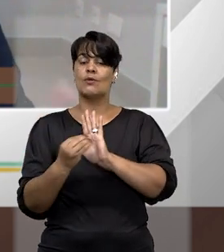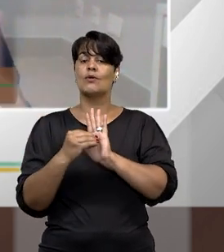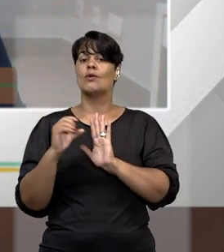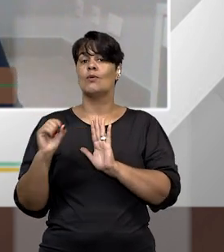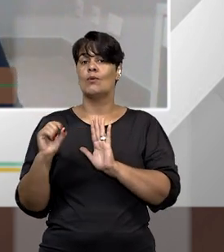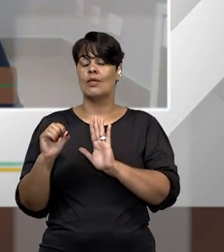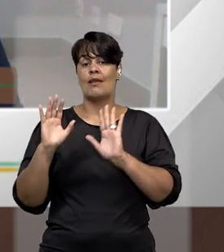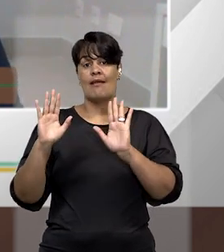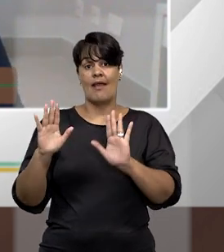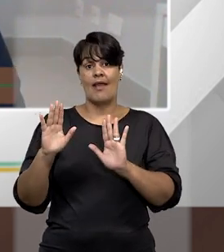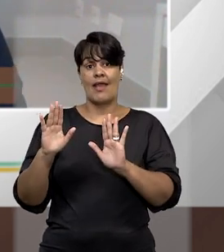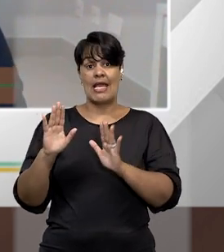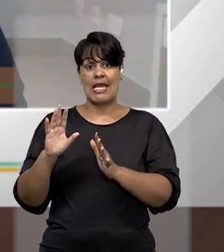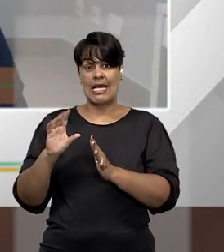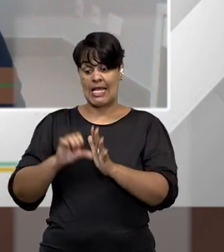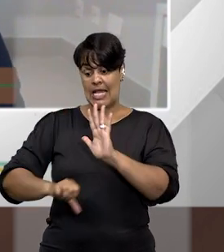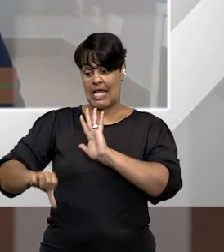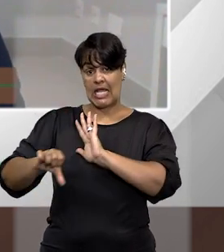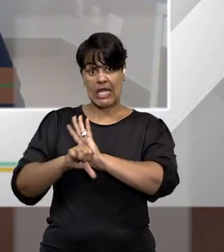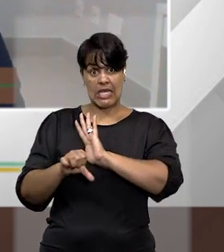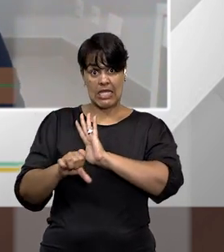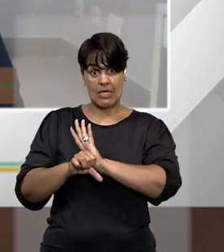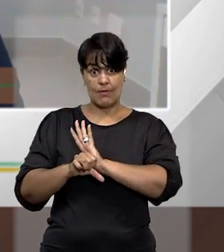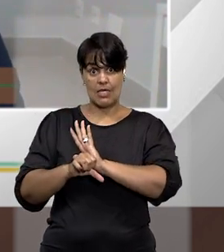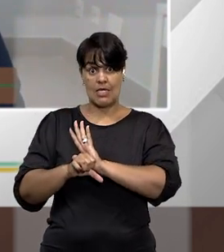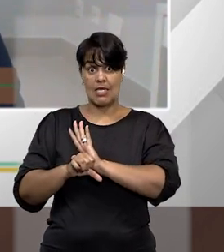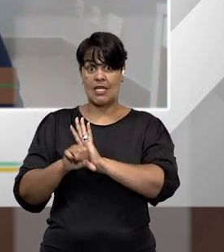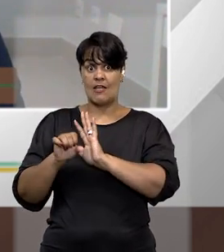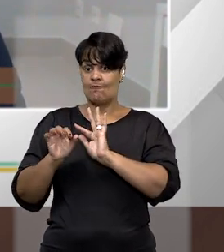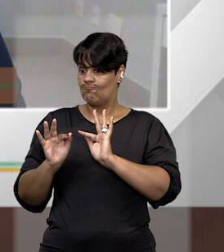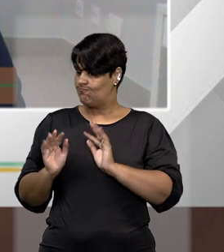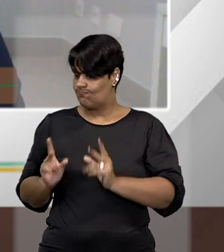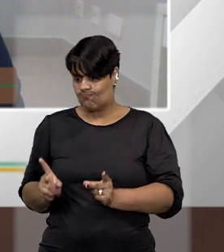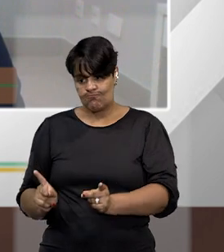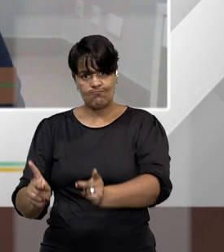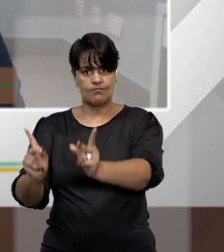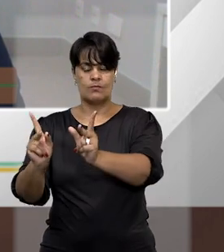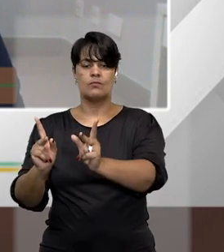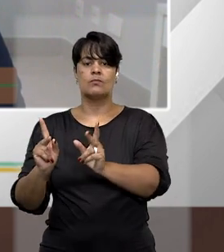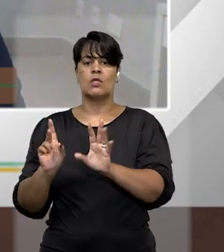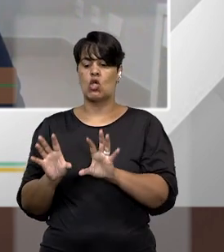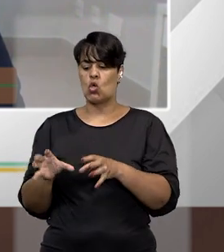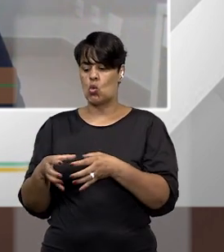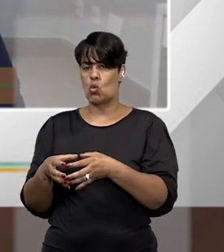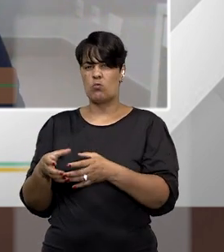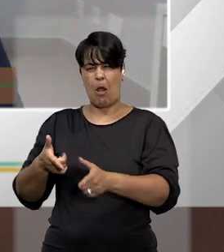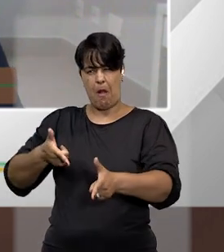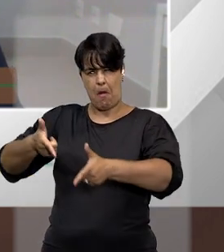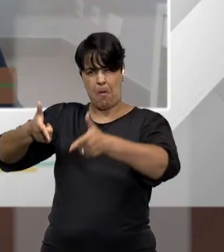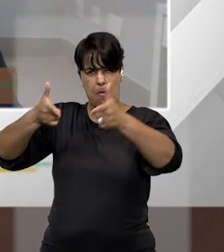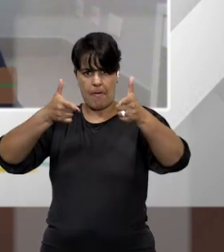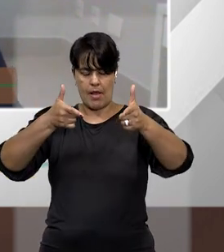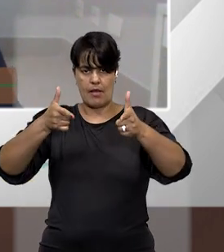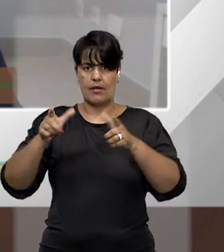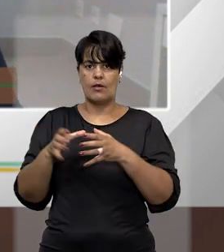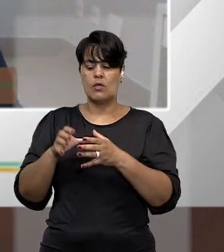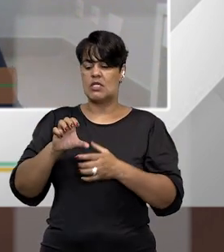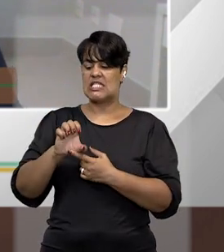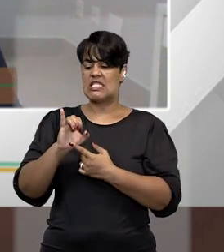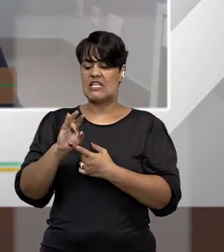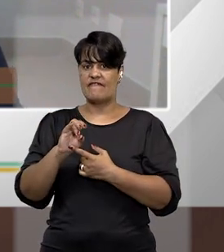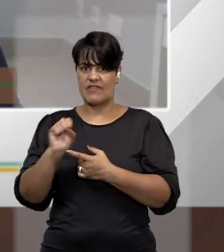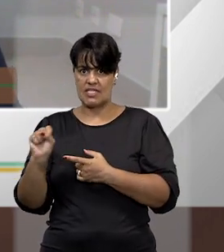imprescritível a ação de grupos armados civis ou militares contra a ordem constitucional e Estado